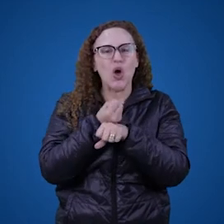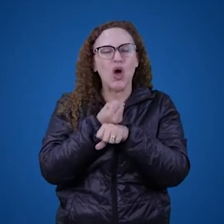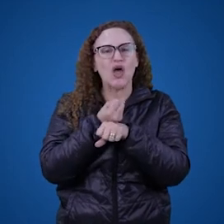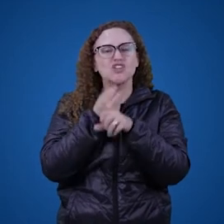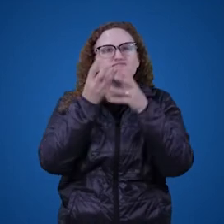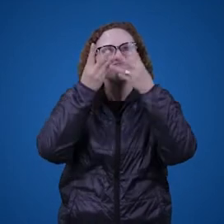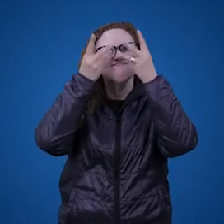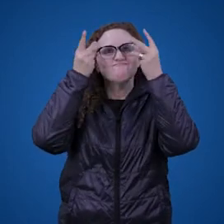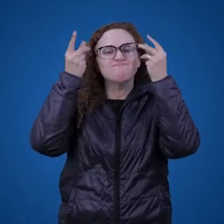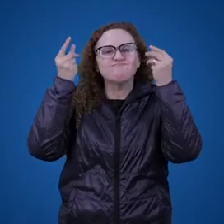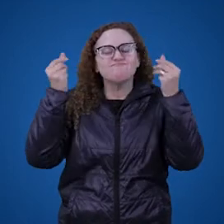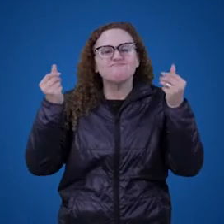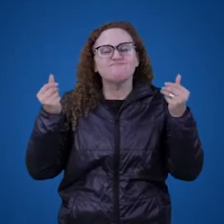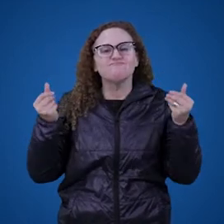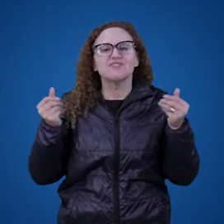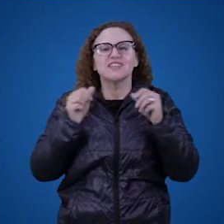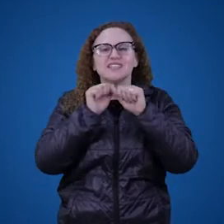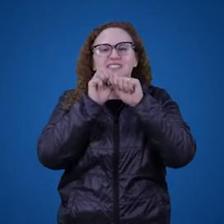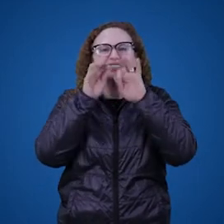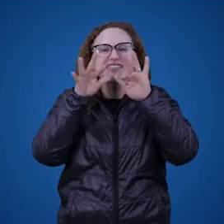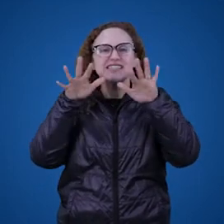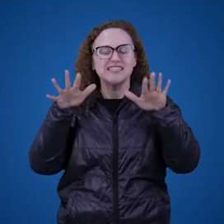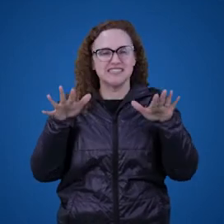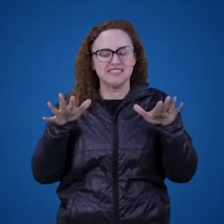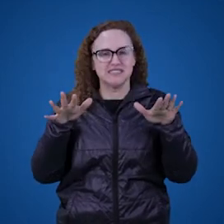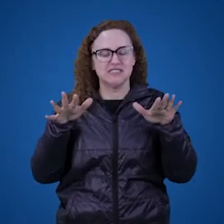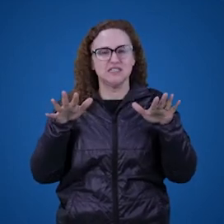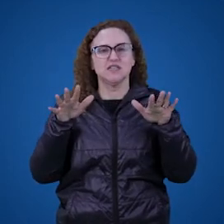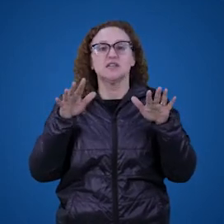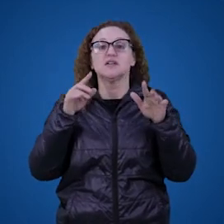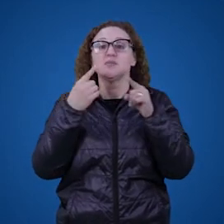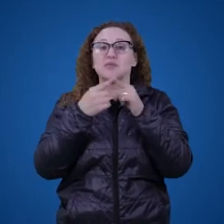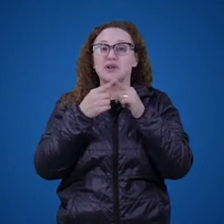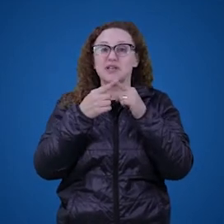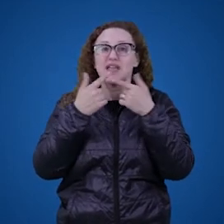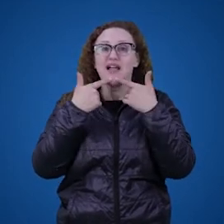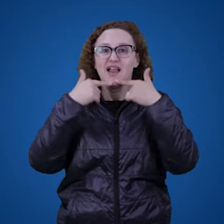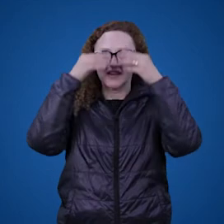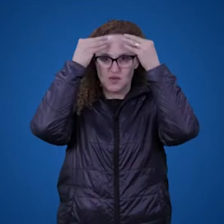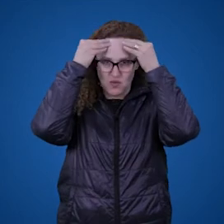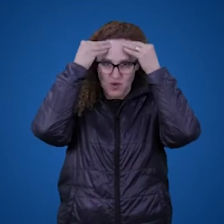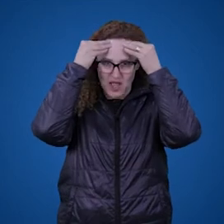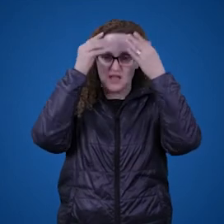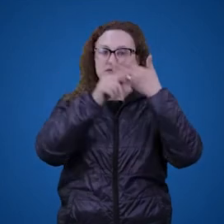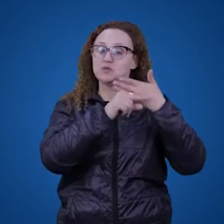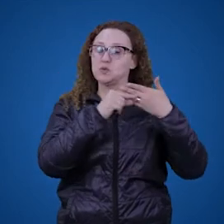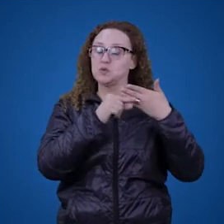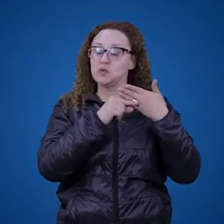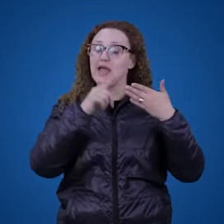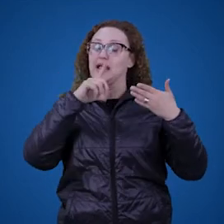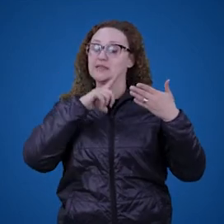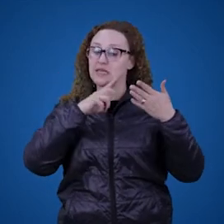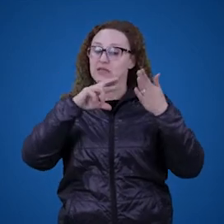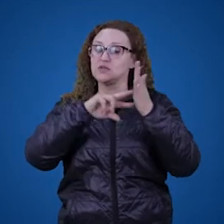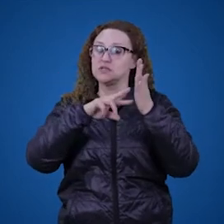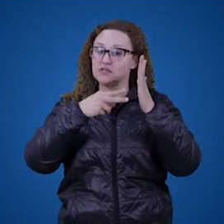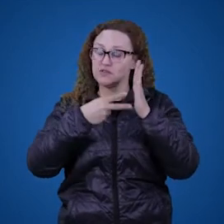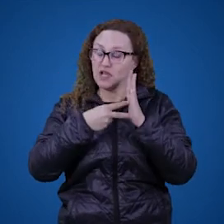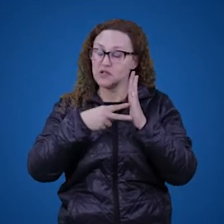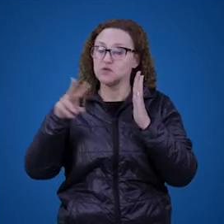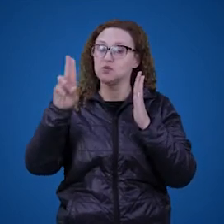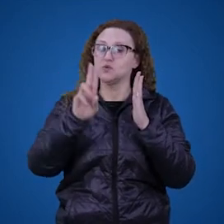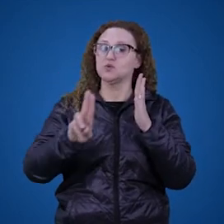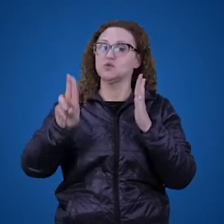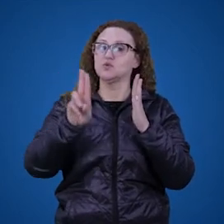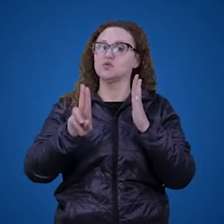expressões que nós usamos. Pelo contrário, a linguagem, segundo Wittgenstein, adquire significado dado o seu